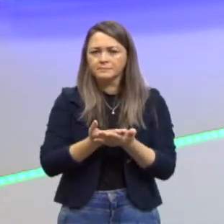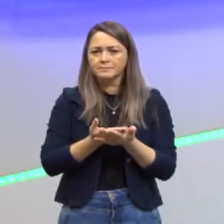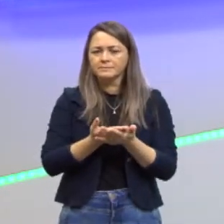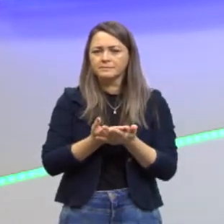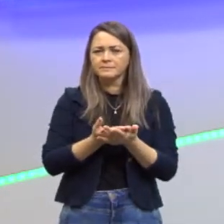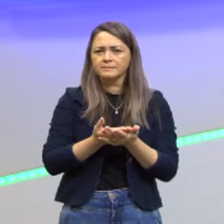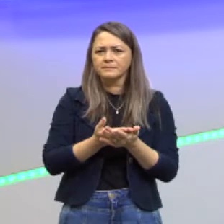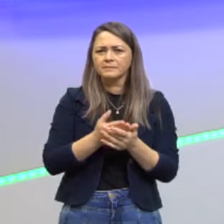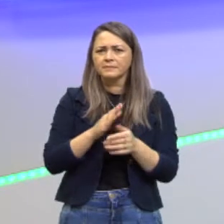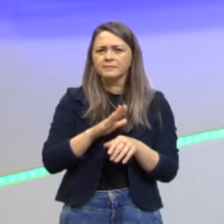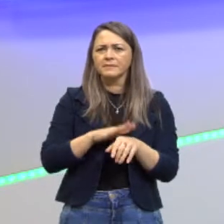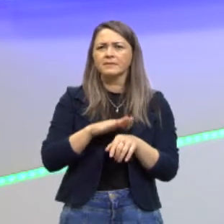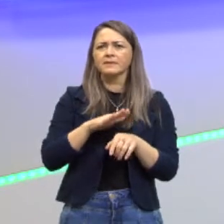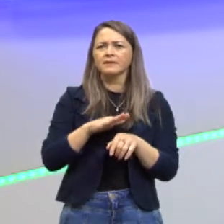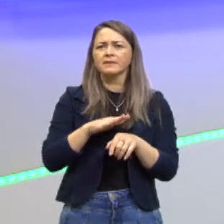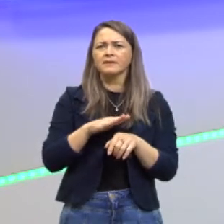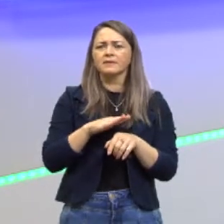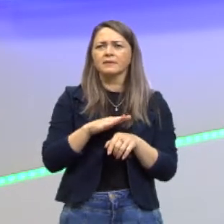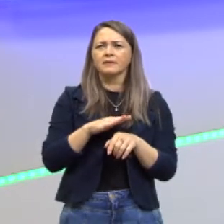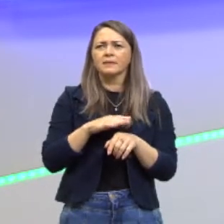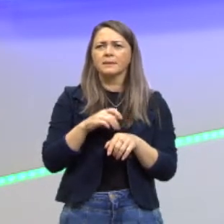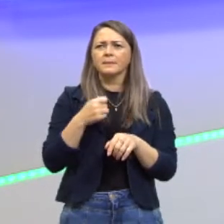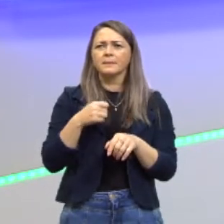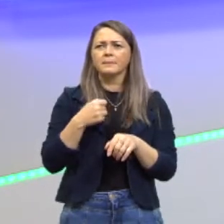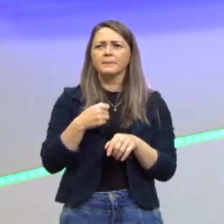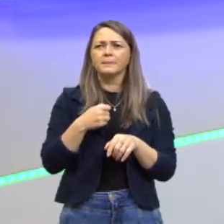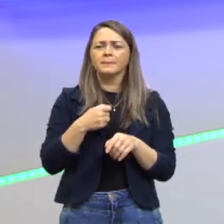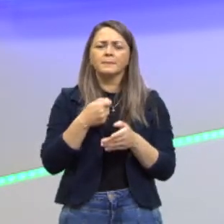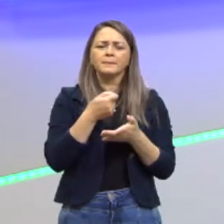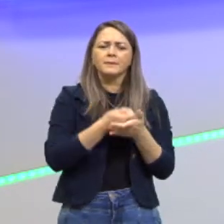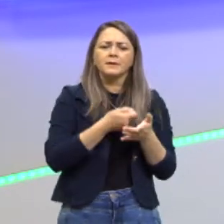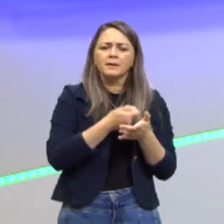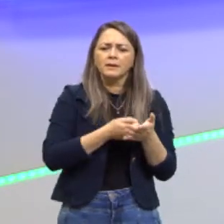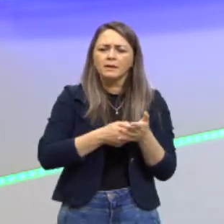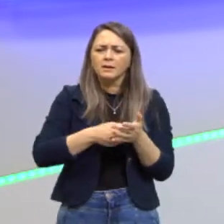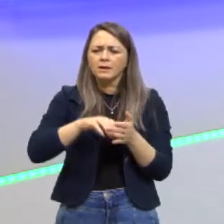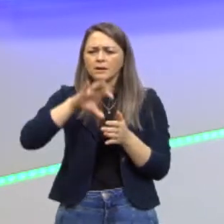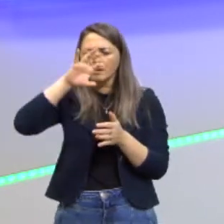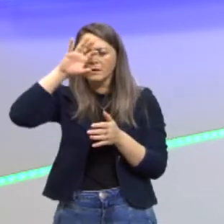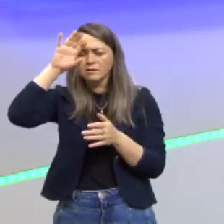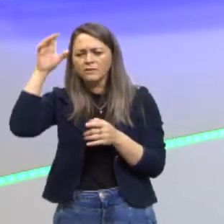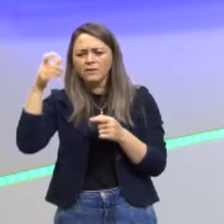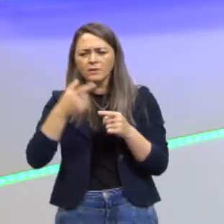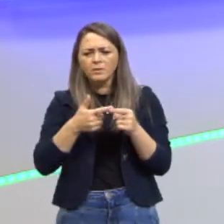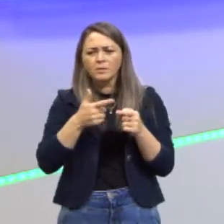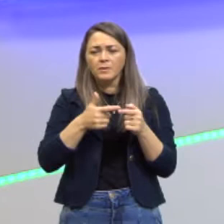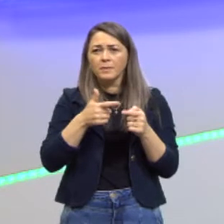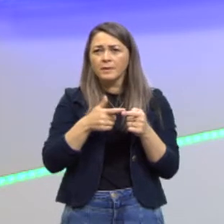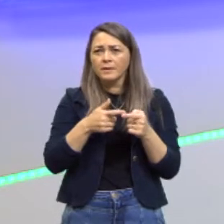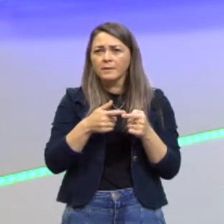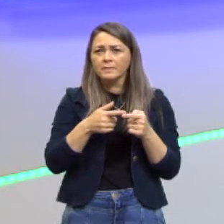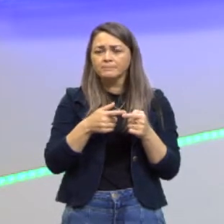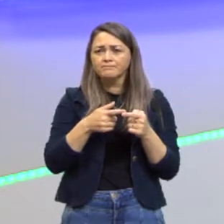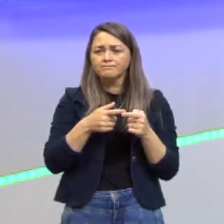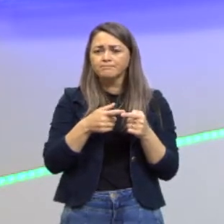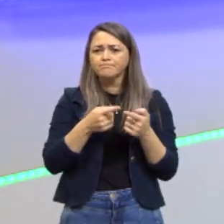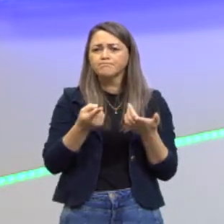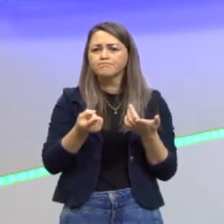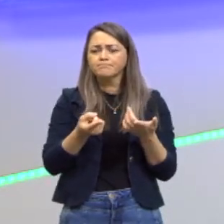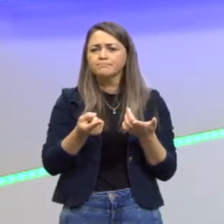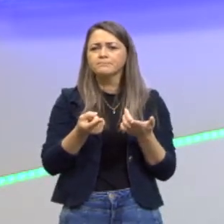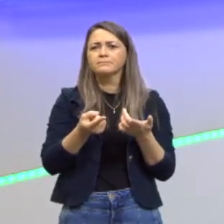cada vez mais tentando buscar soluções para os nossos problemas, que é o que mais nos afeta, né?